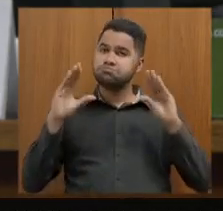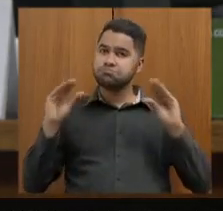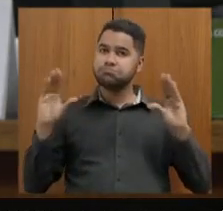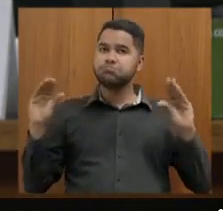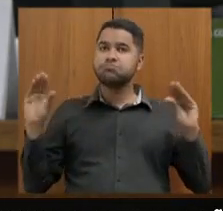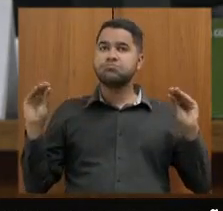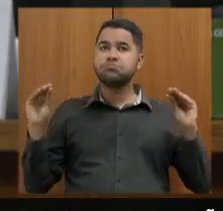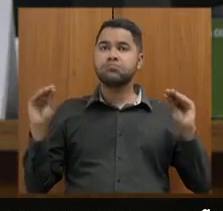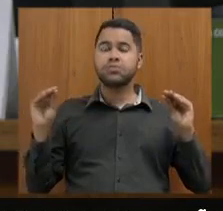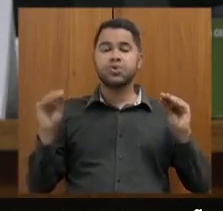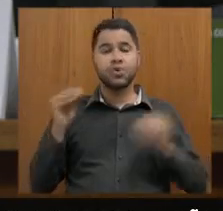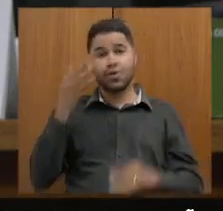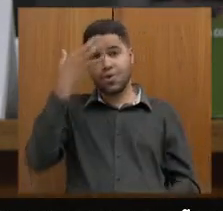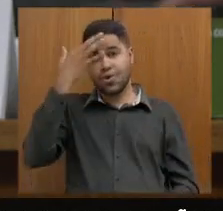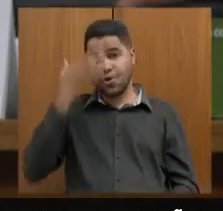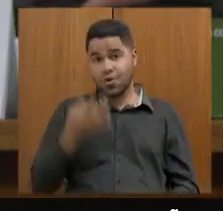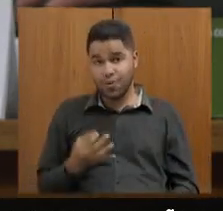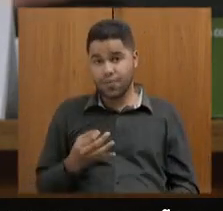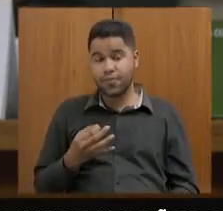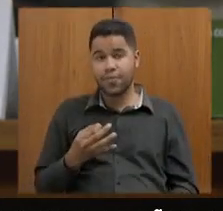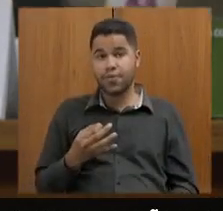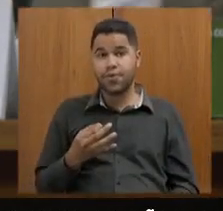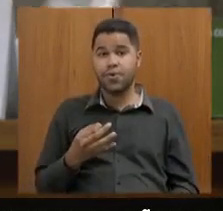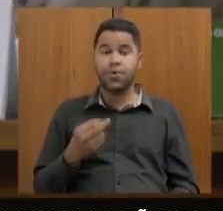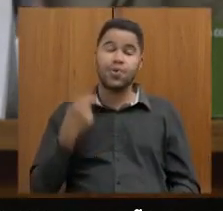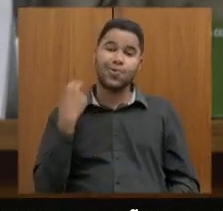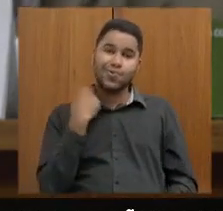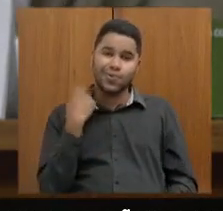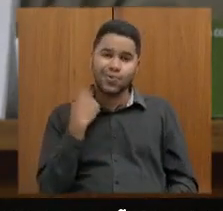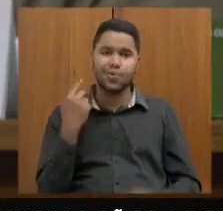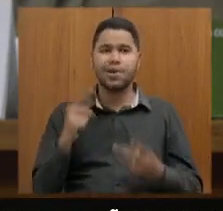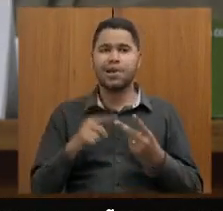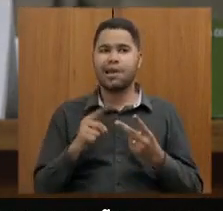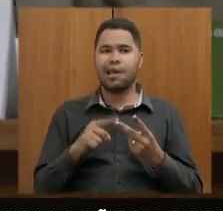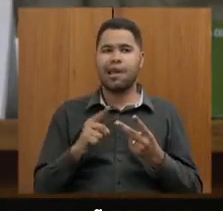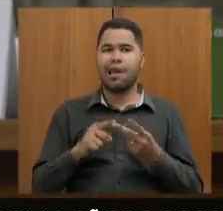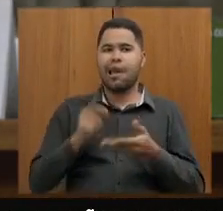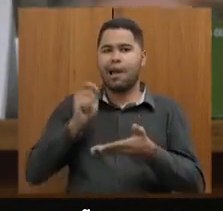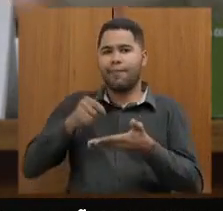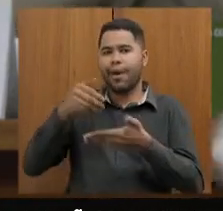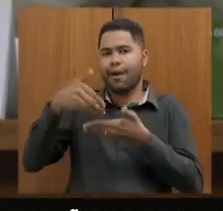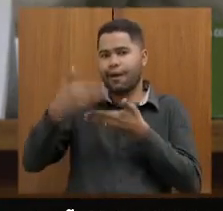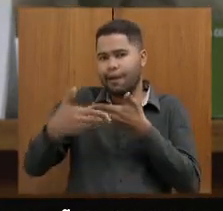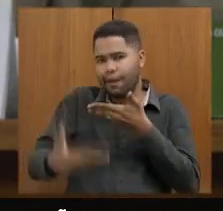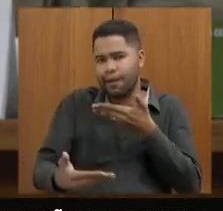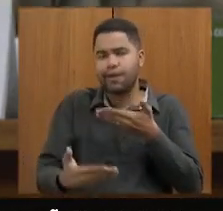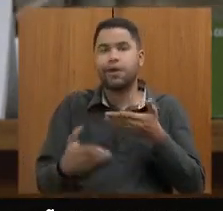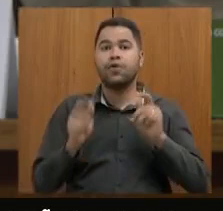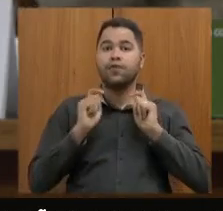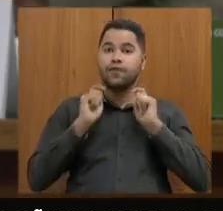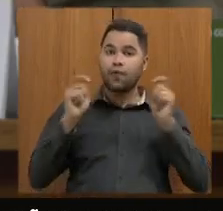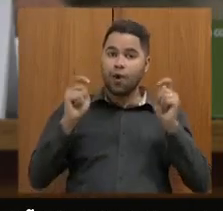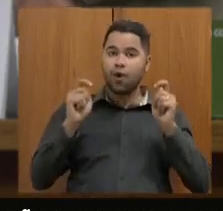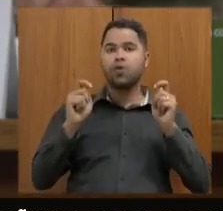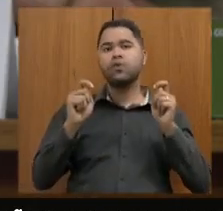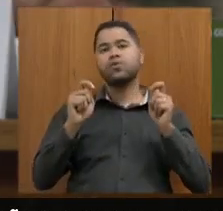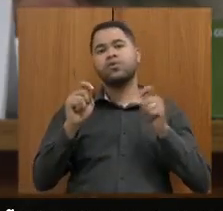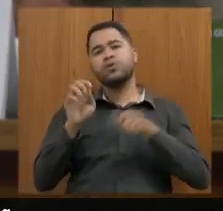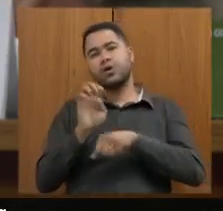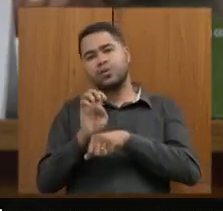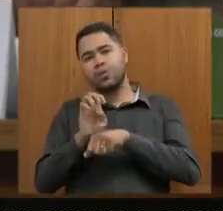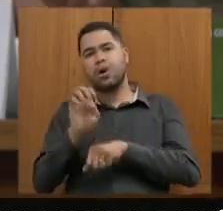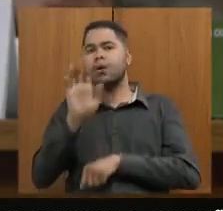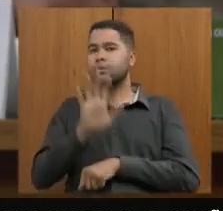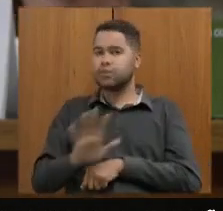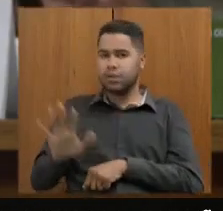compreender que os juízes, desembargadores, tanto no foro estadual quanto no foro nacional, compreendem, tem um